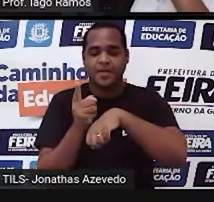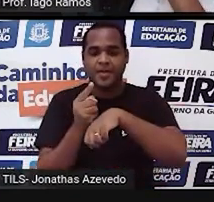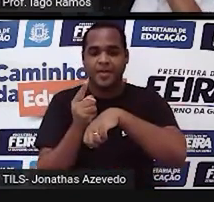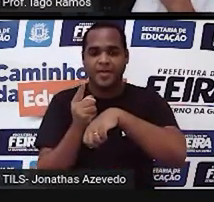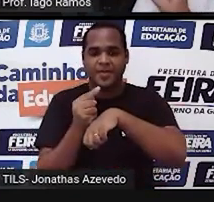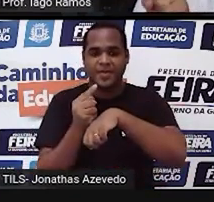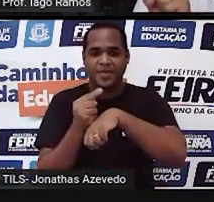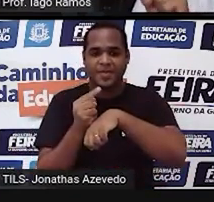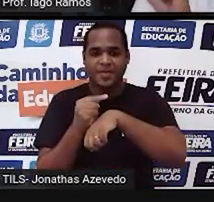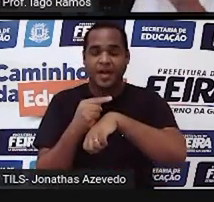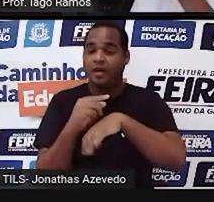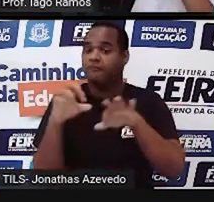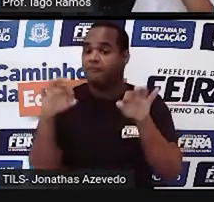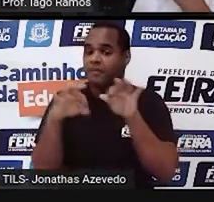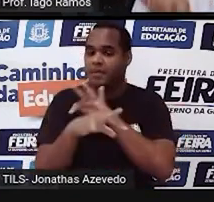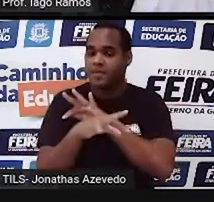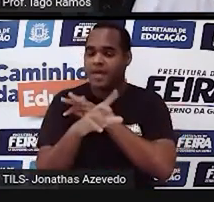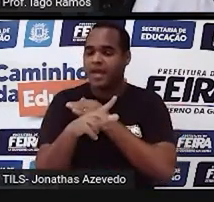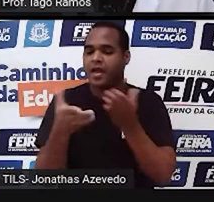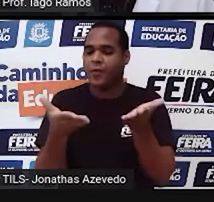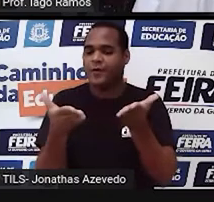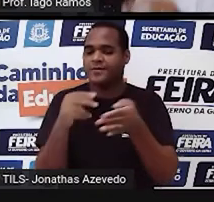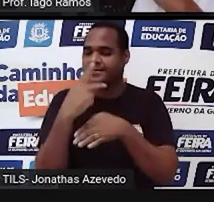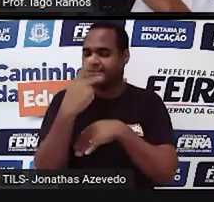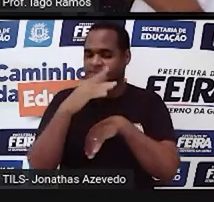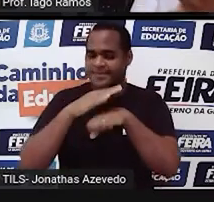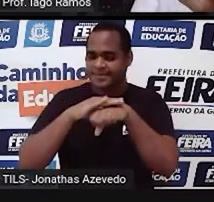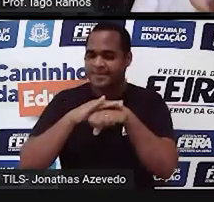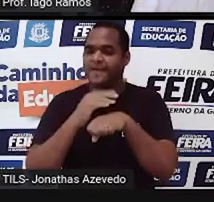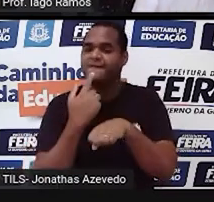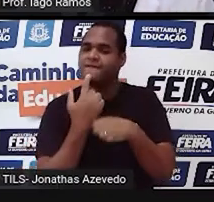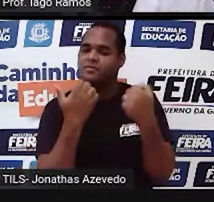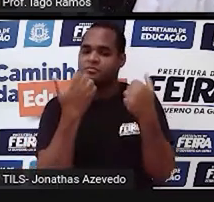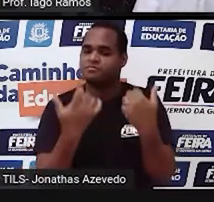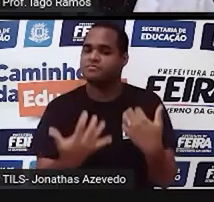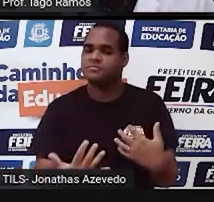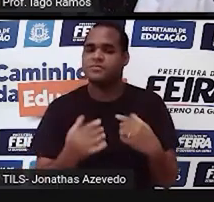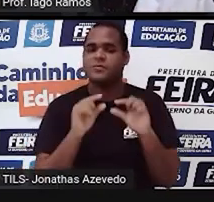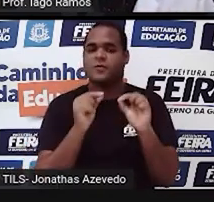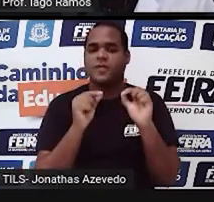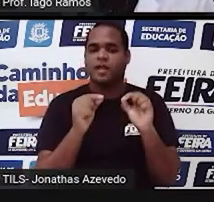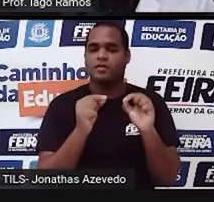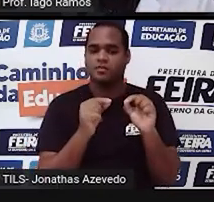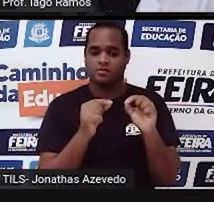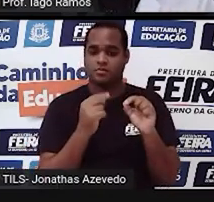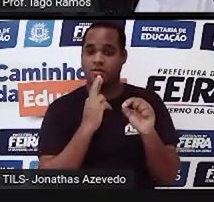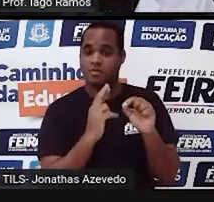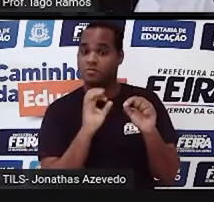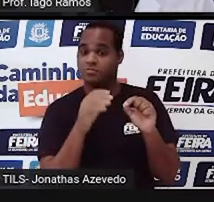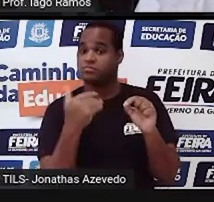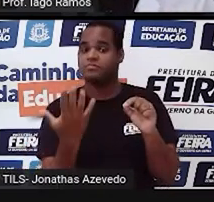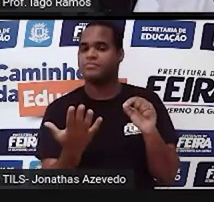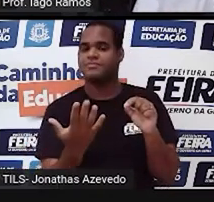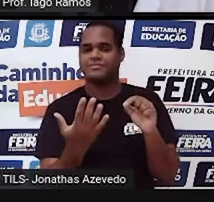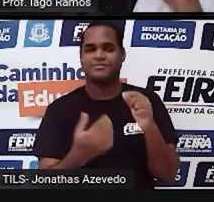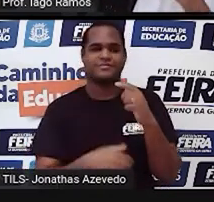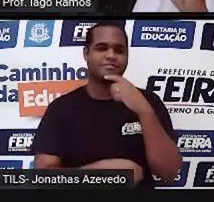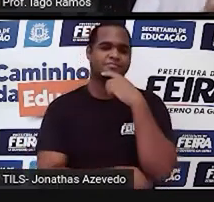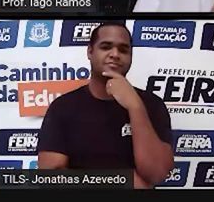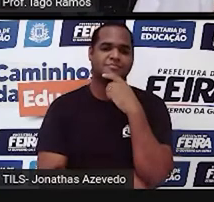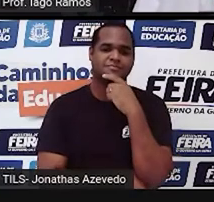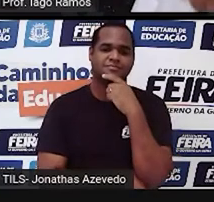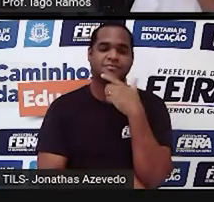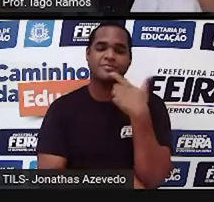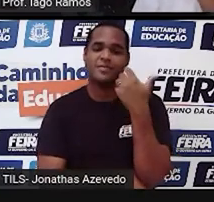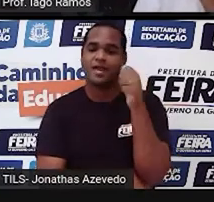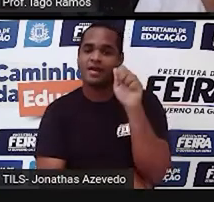Quando acabar, é o momento de você falar aí, pronunciar a sua resposta, né? É a